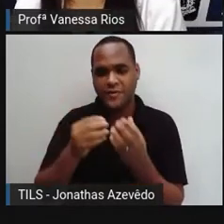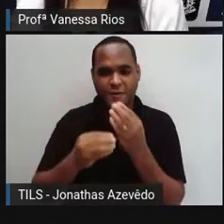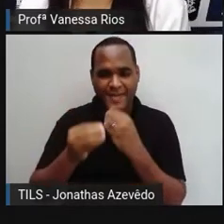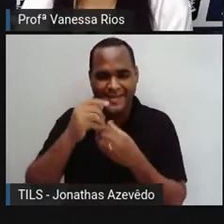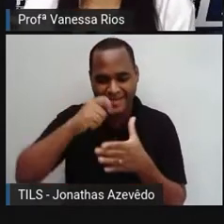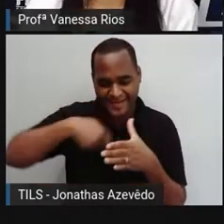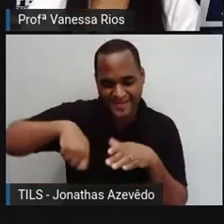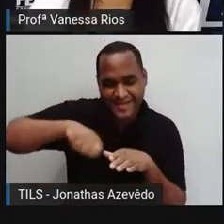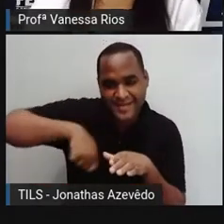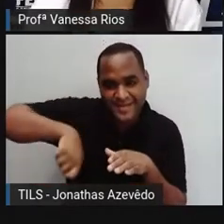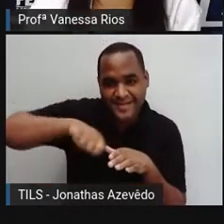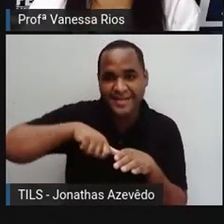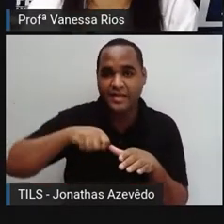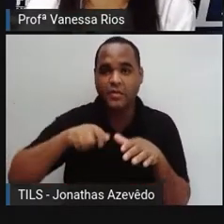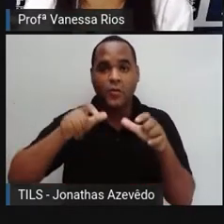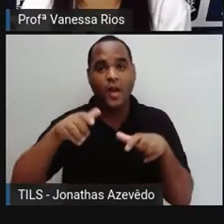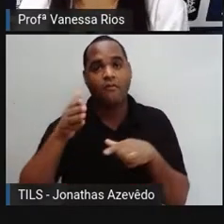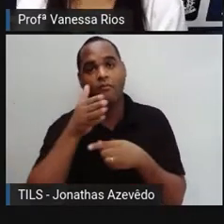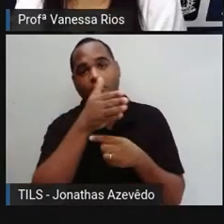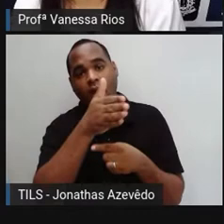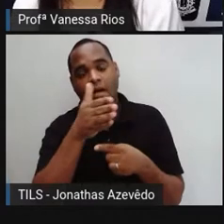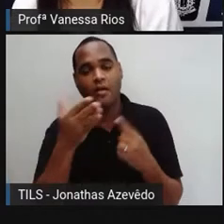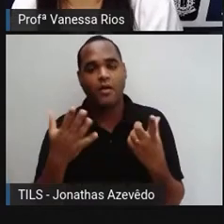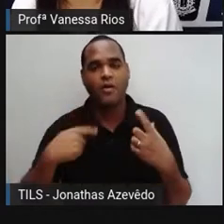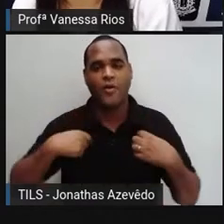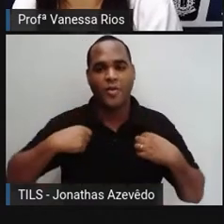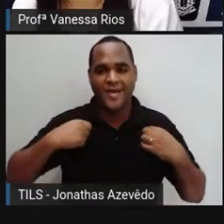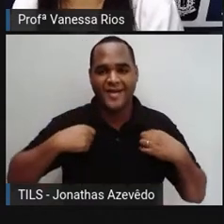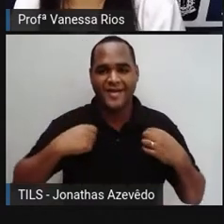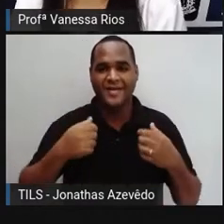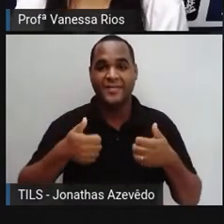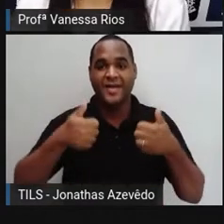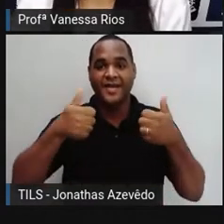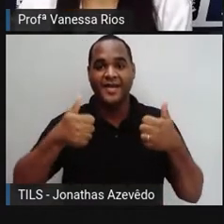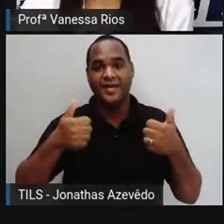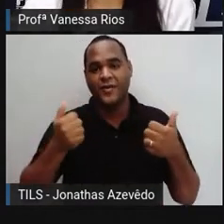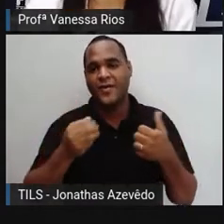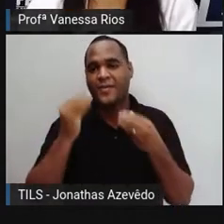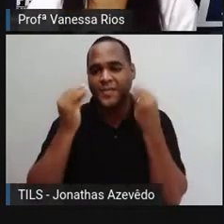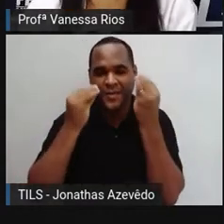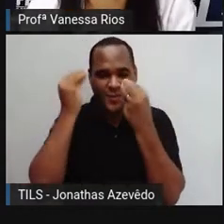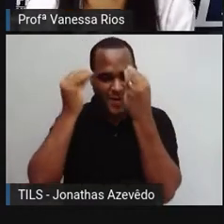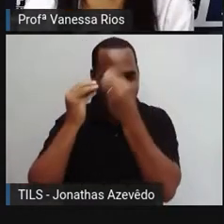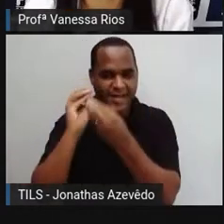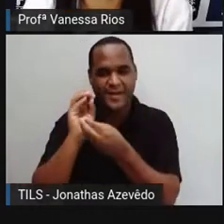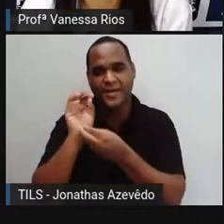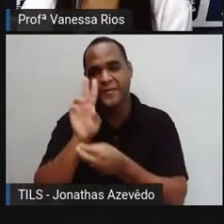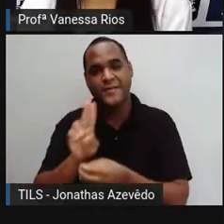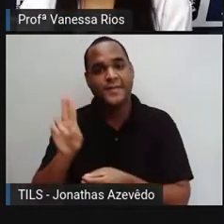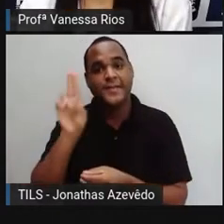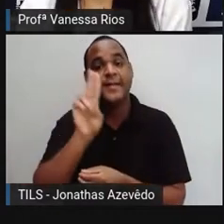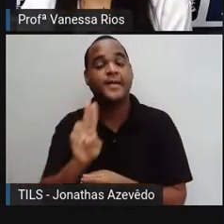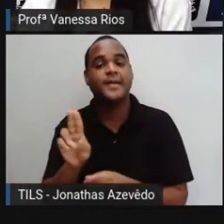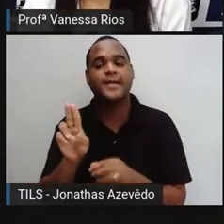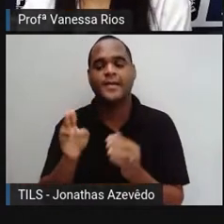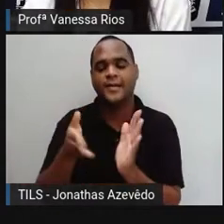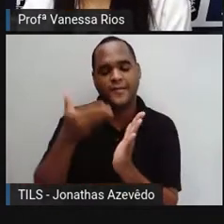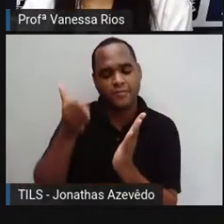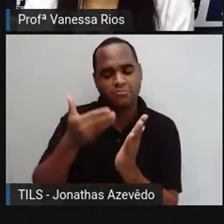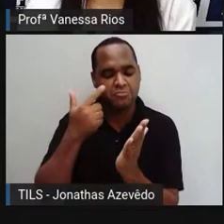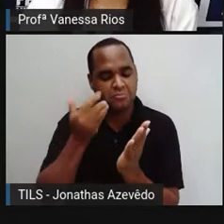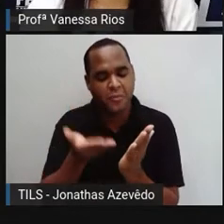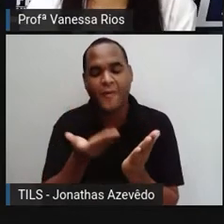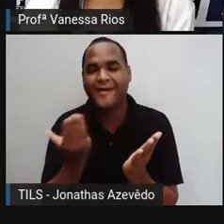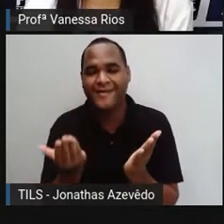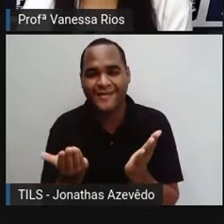fazendo, o lugar para onde está indo, a roupa que vestiu, a maquiagem que está utilizando, o livro que está lendo.